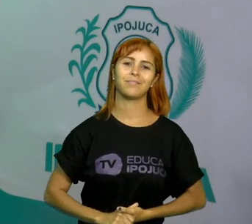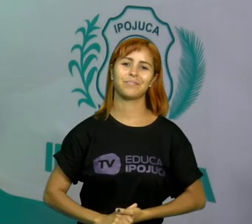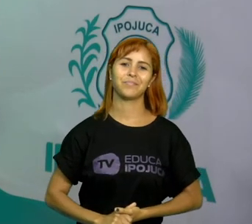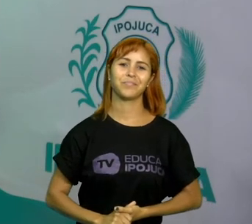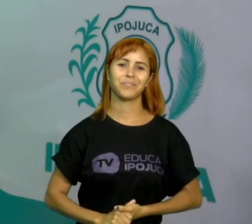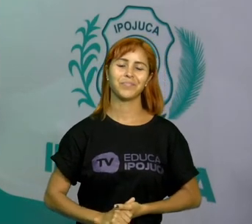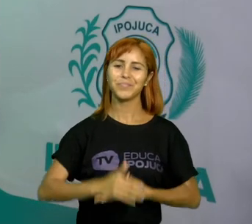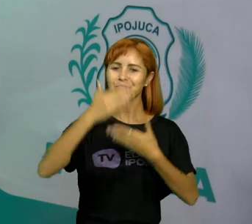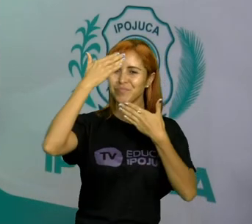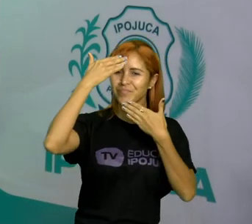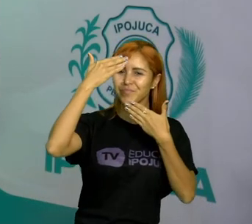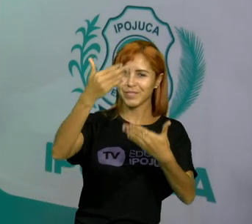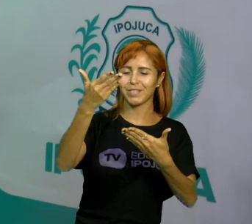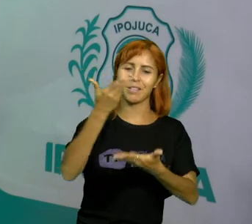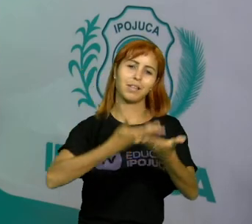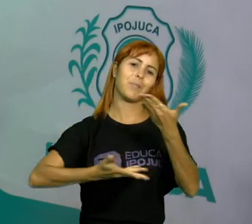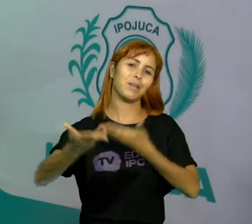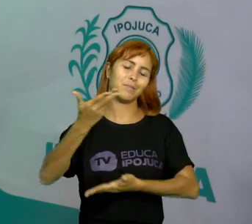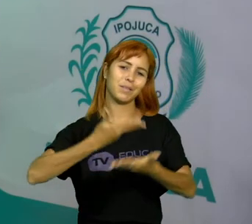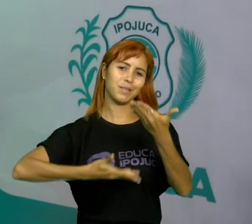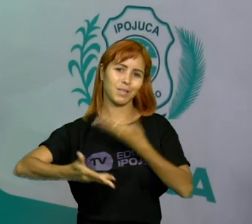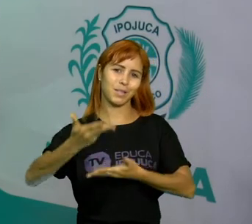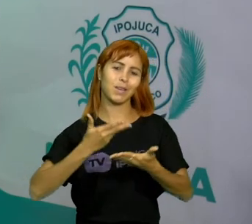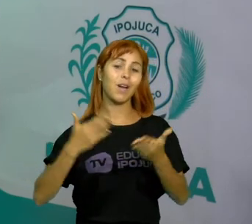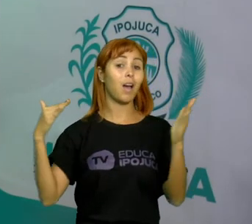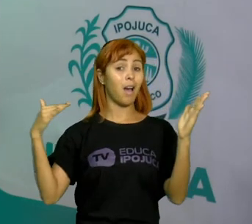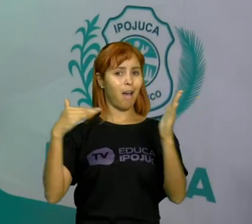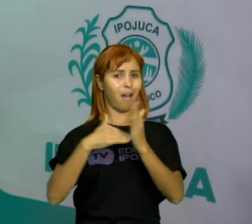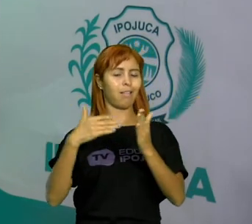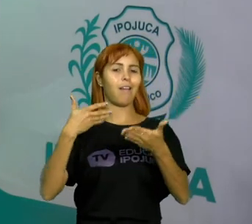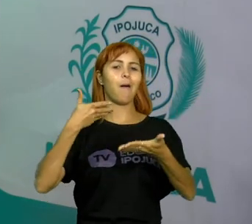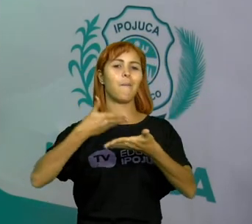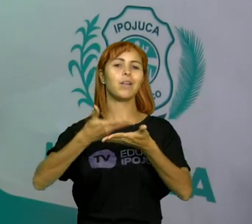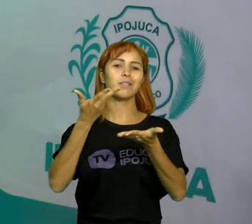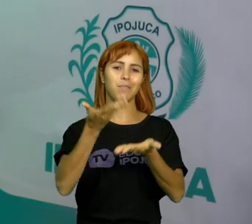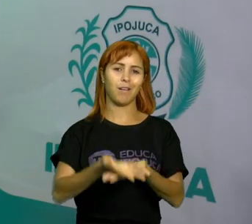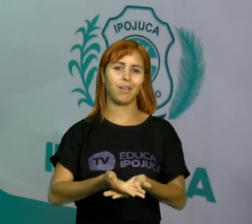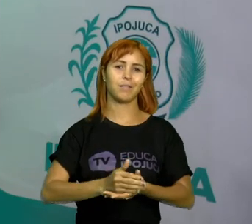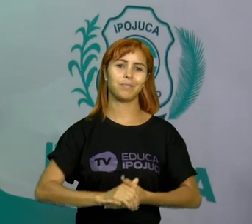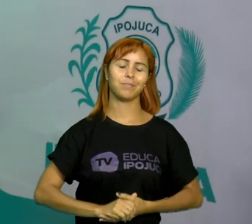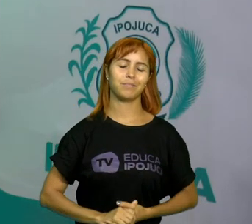Grata por sua participação e até a próxima aula!